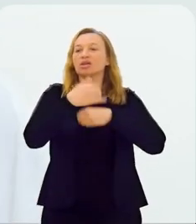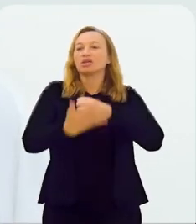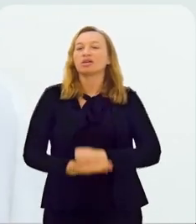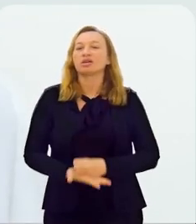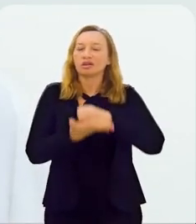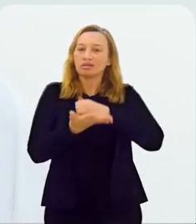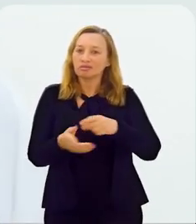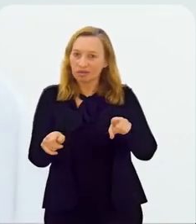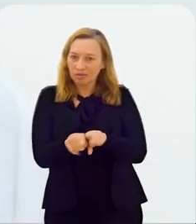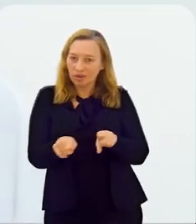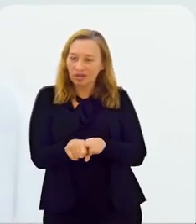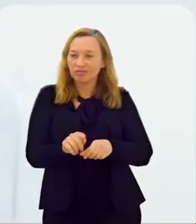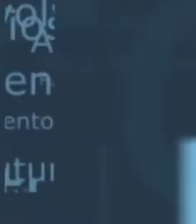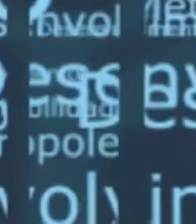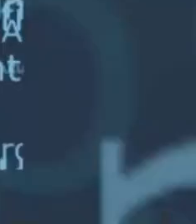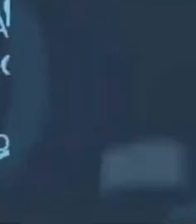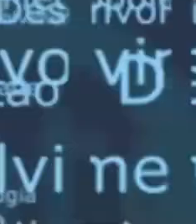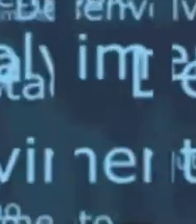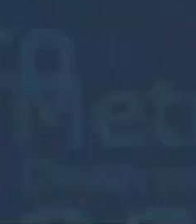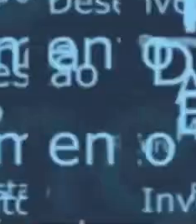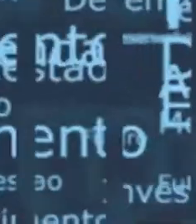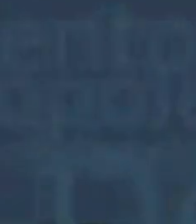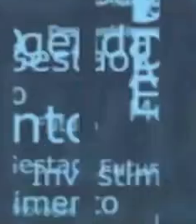sustentabilidade também, também ao Juntos.